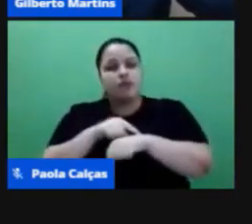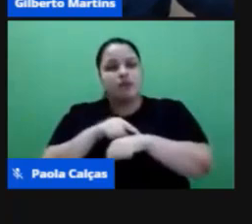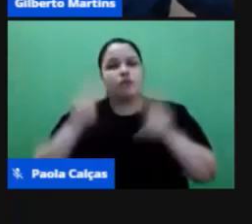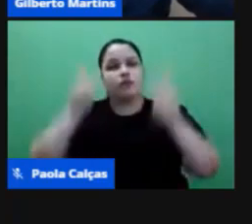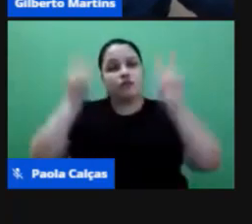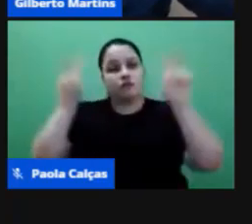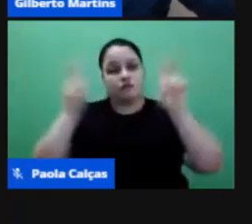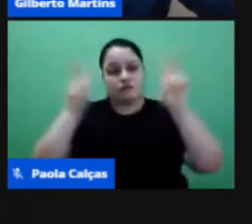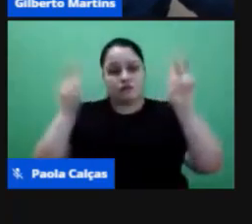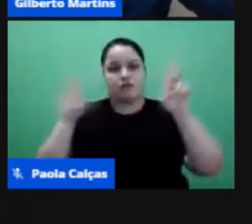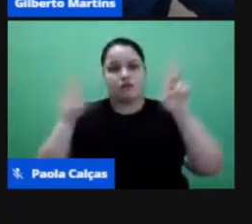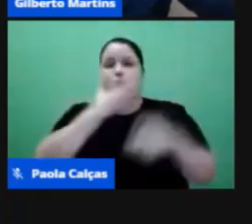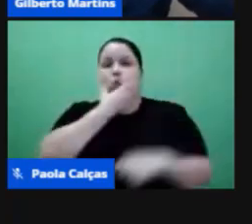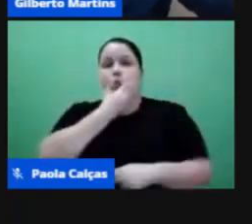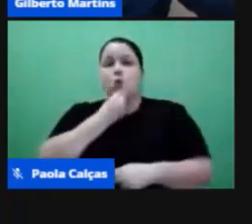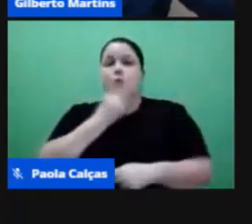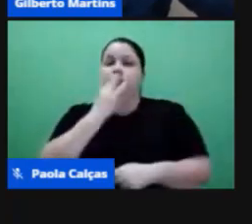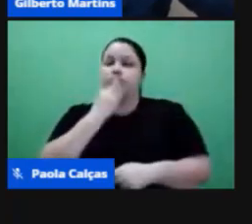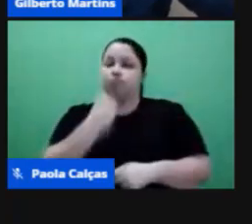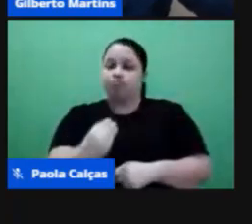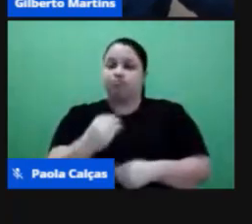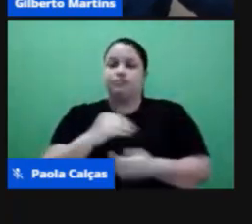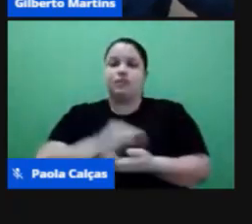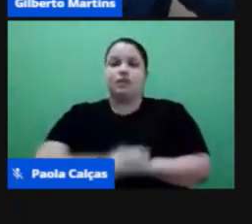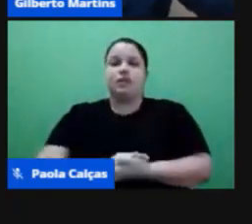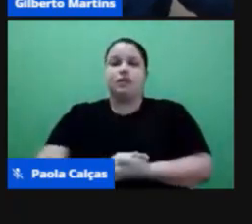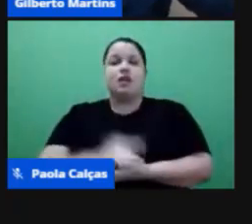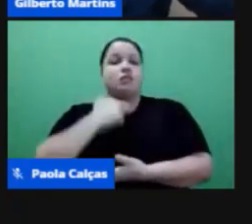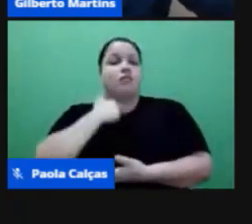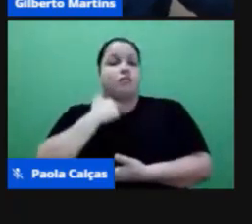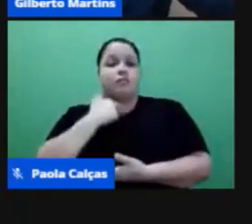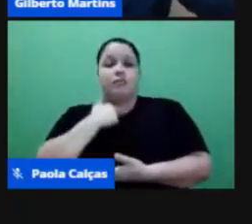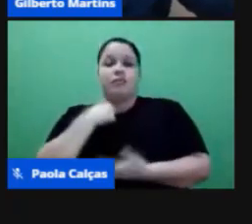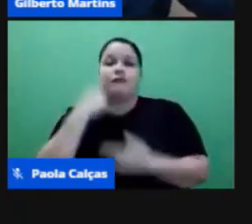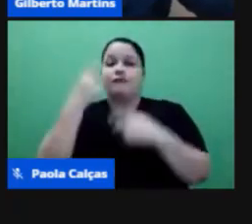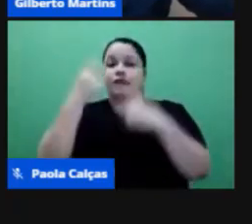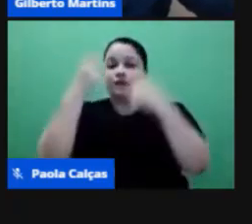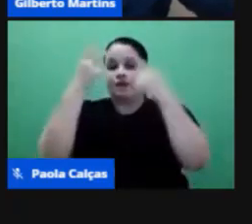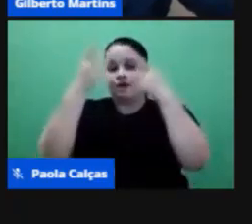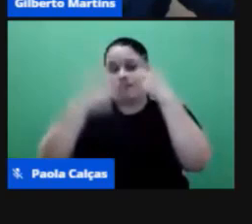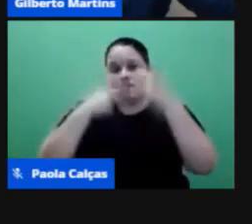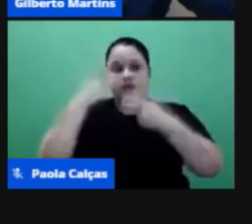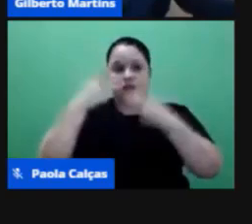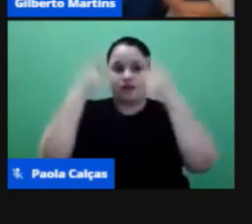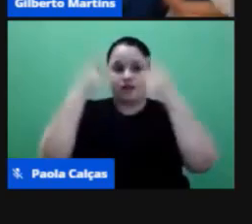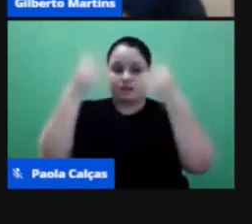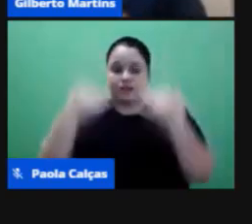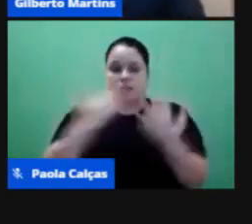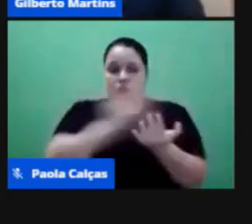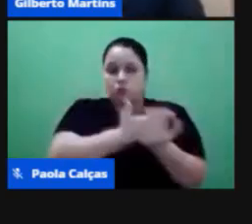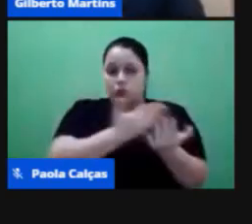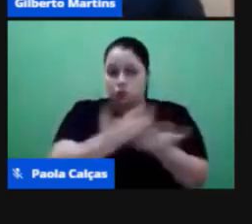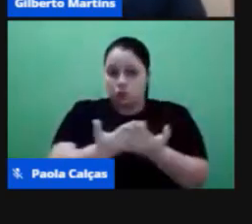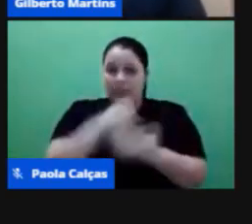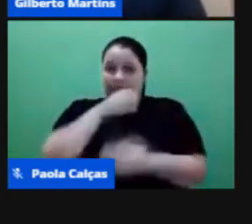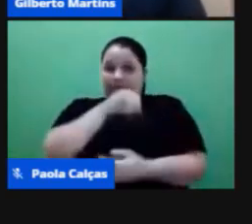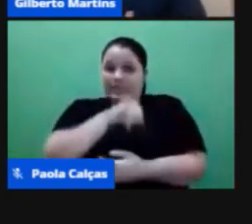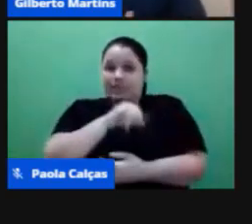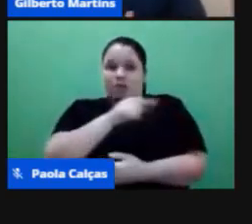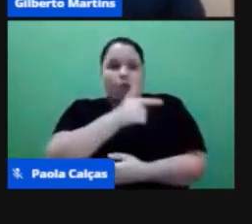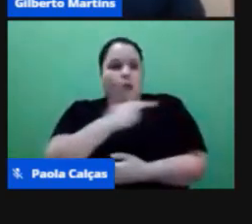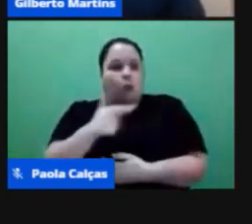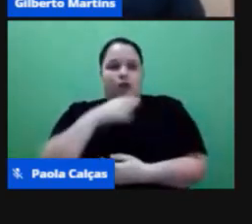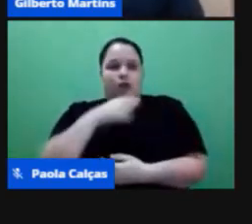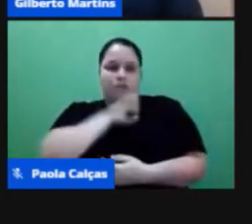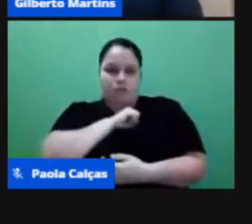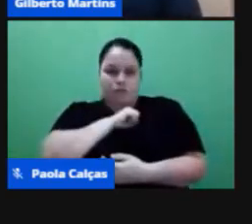seguinte não se pode falar de educação sem amor entendemos que existe o